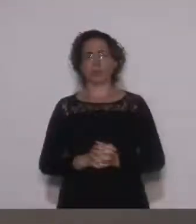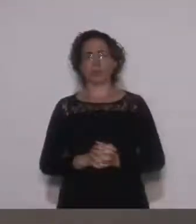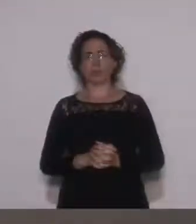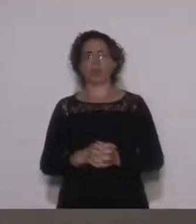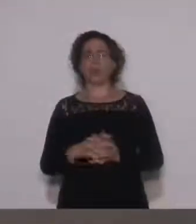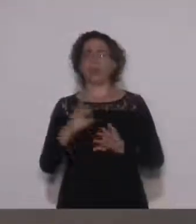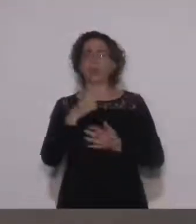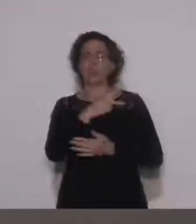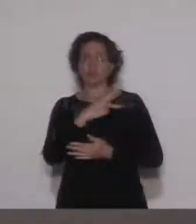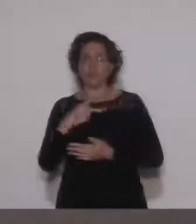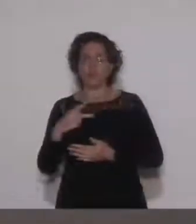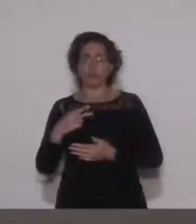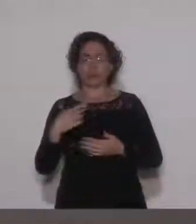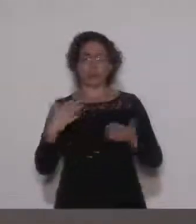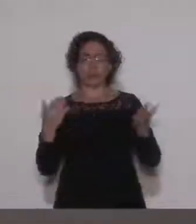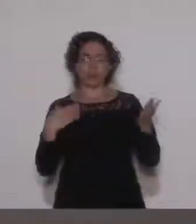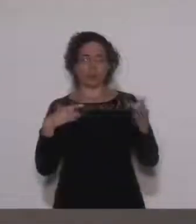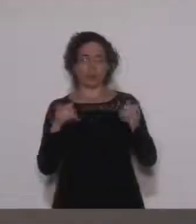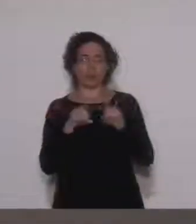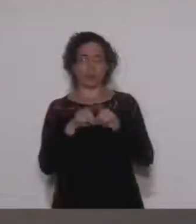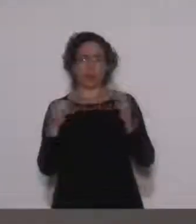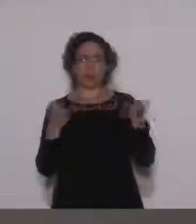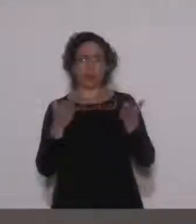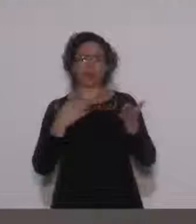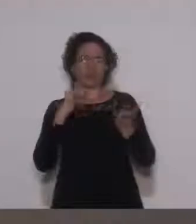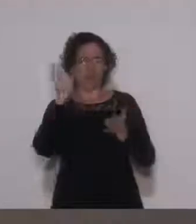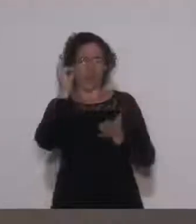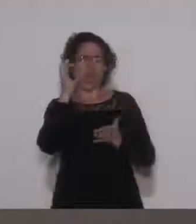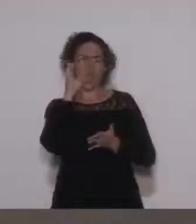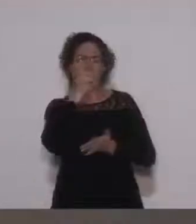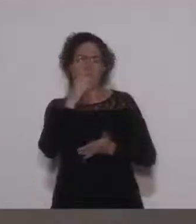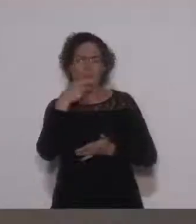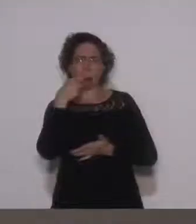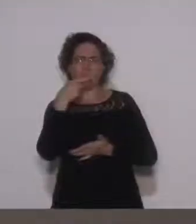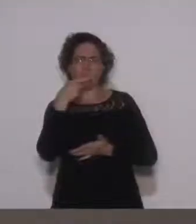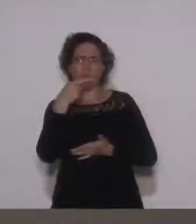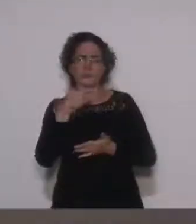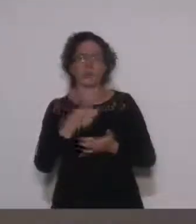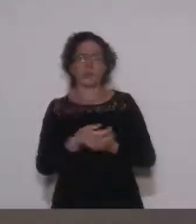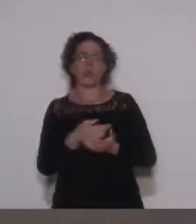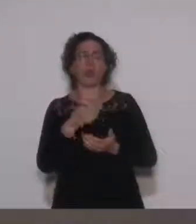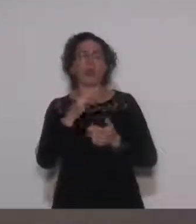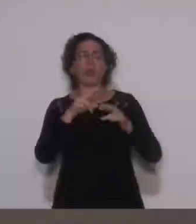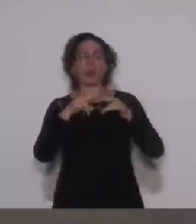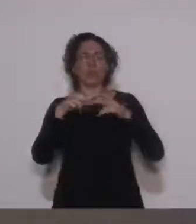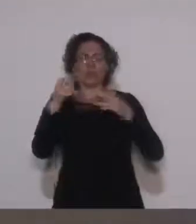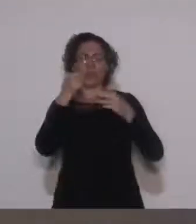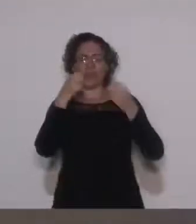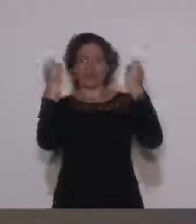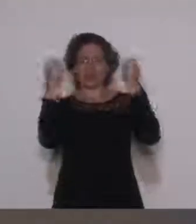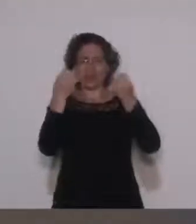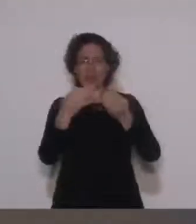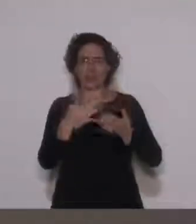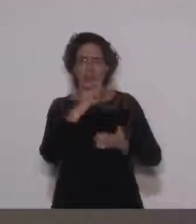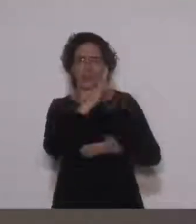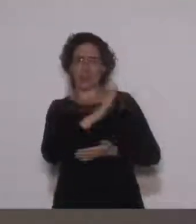Sr. Presidente, eu também vou ser... Hoje a minha fala é bem rápida, também falar em questão das auxiliares de educação infantil.